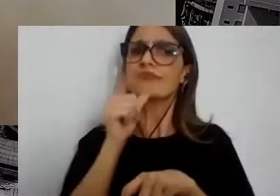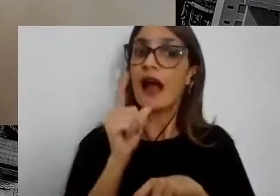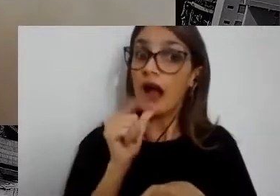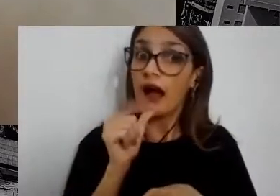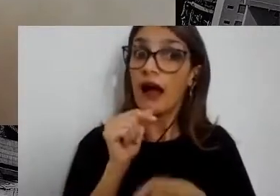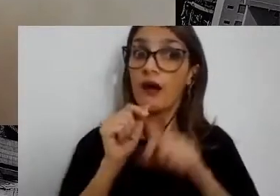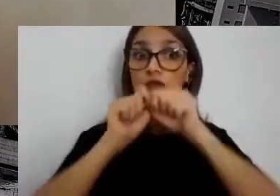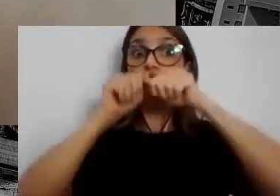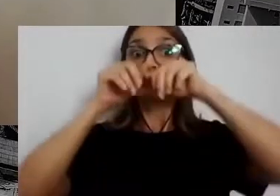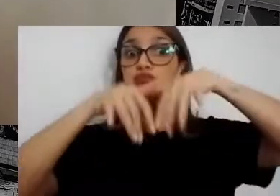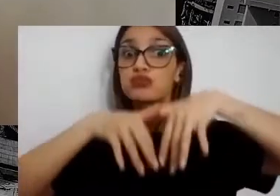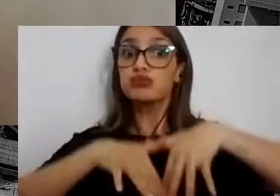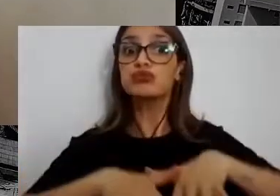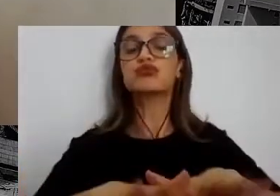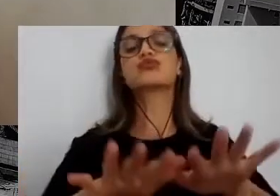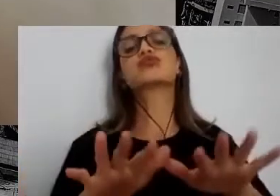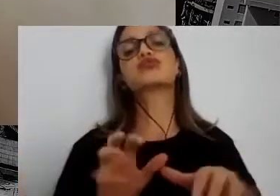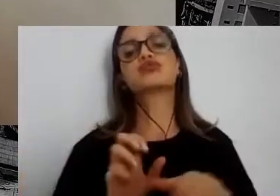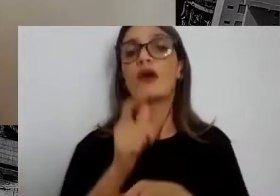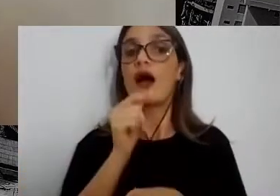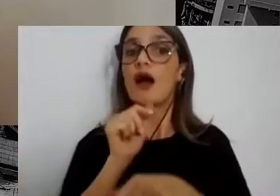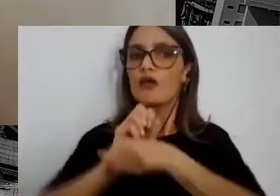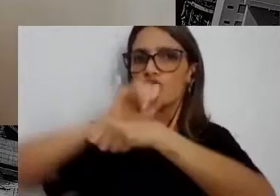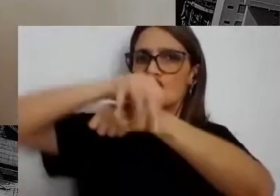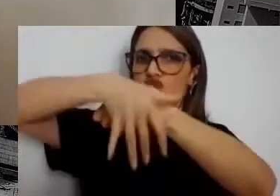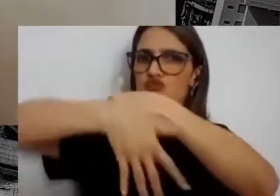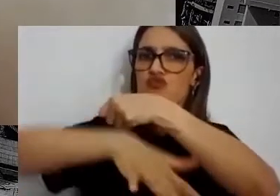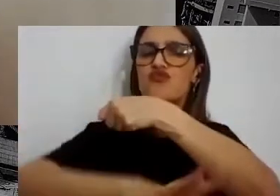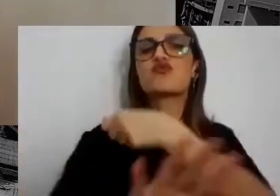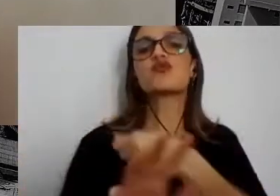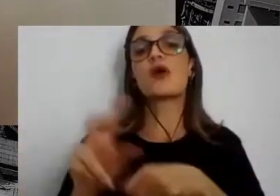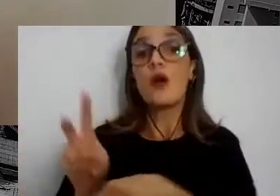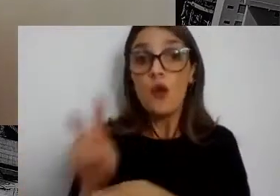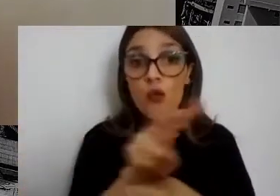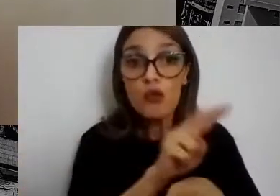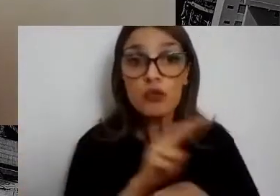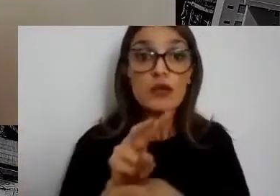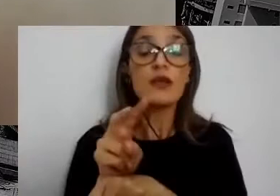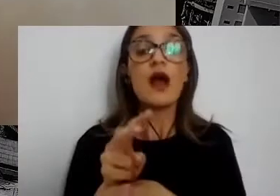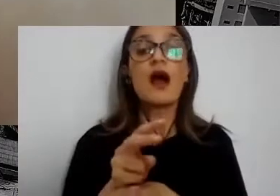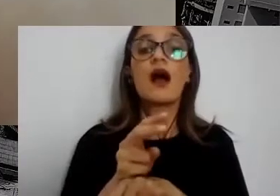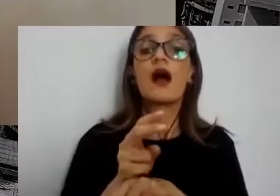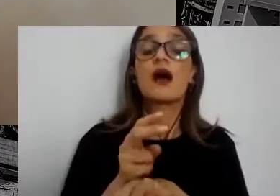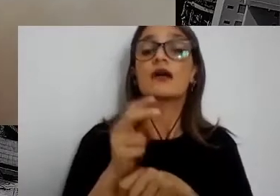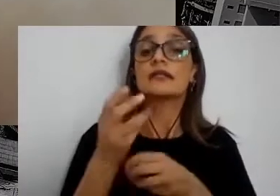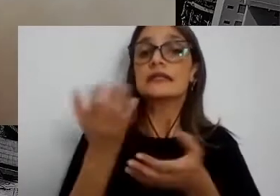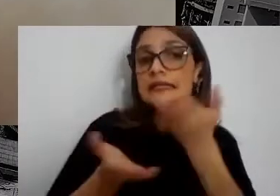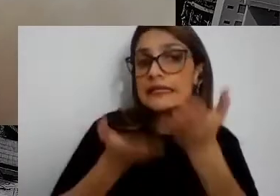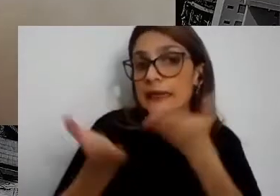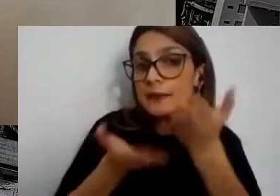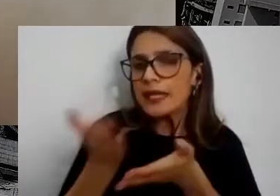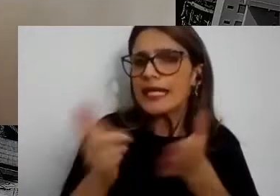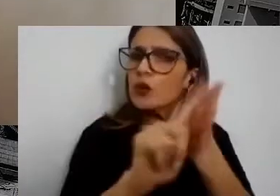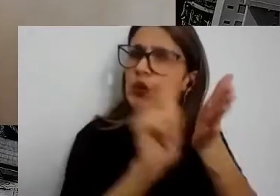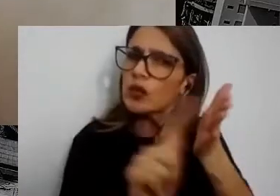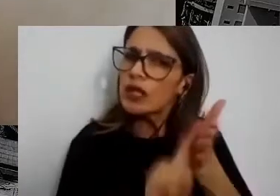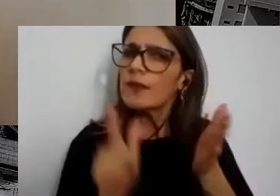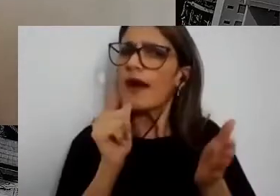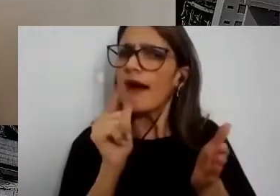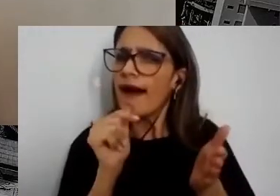contribuem para promover redução dos custos do tratamento da água, minimização de enchentes e impacto de secas e também